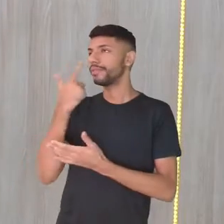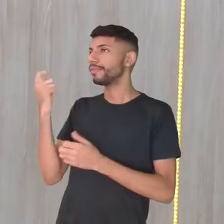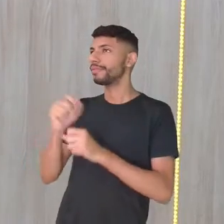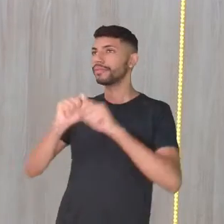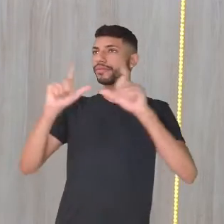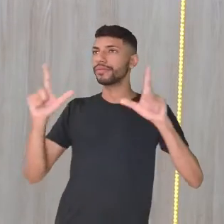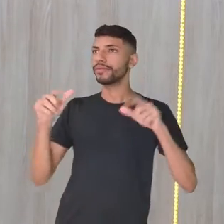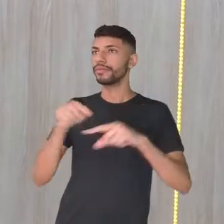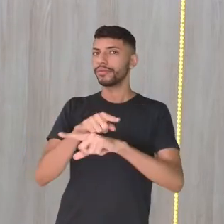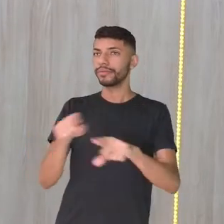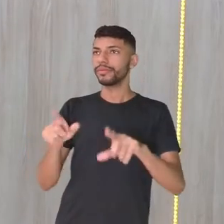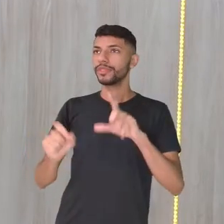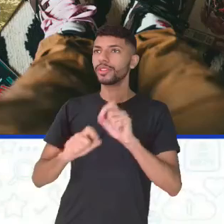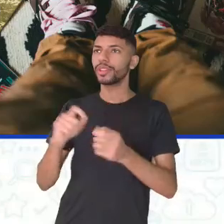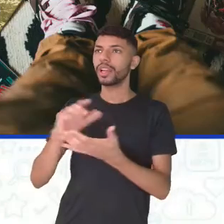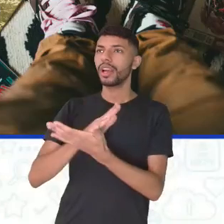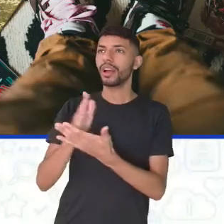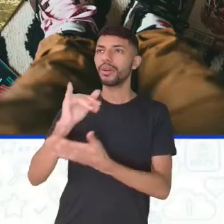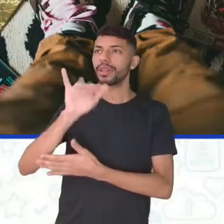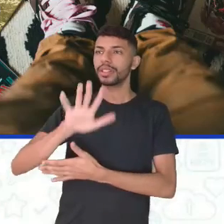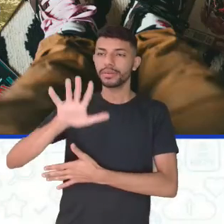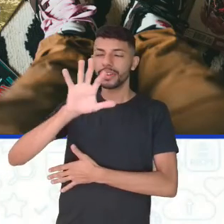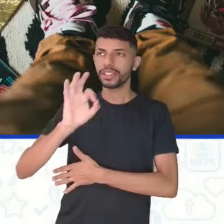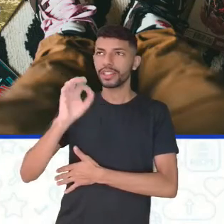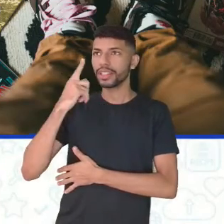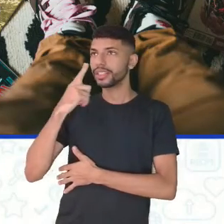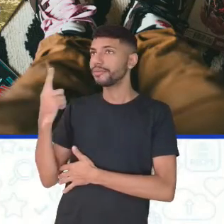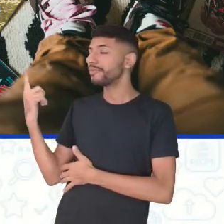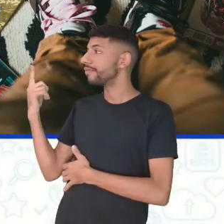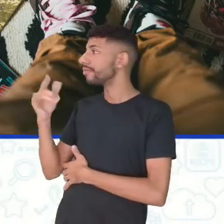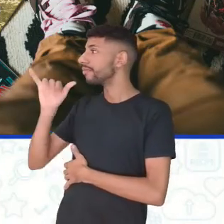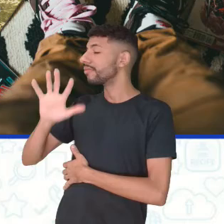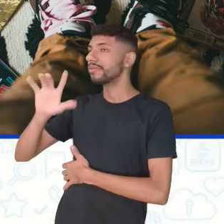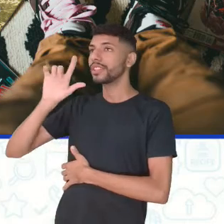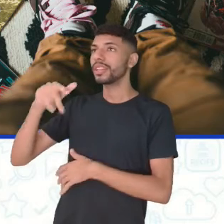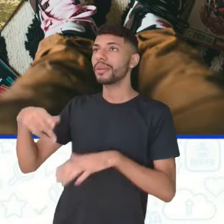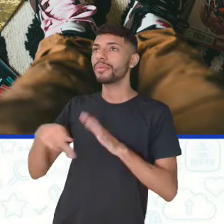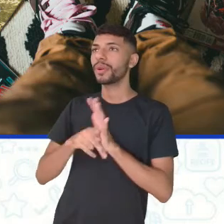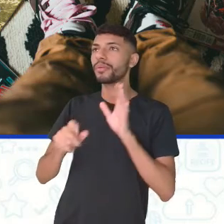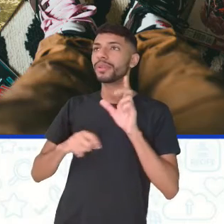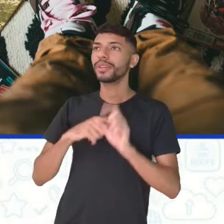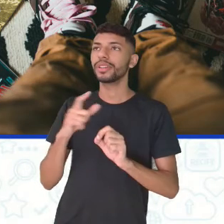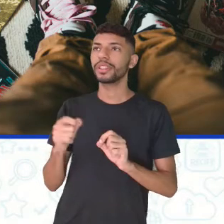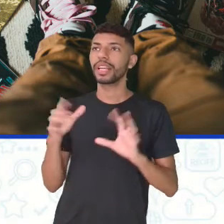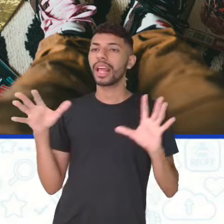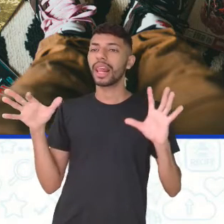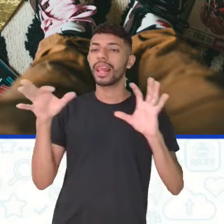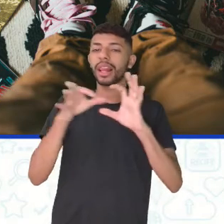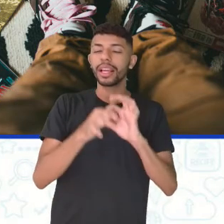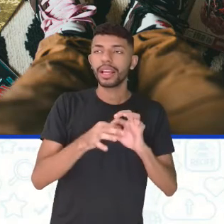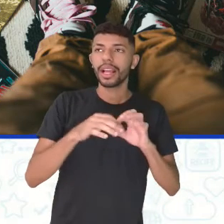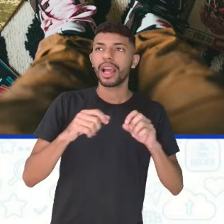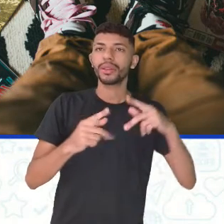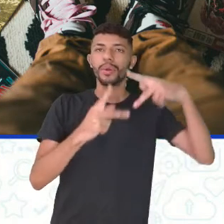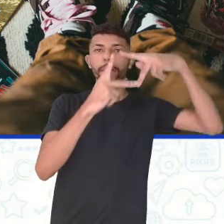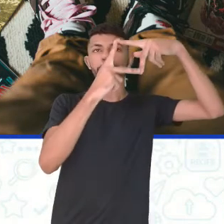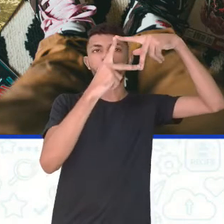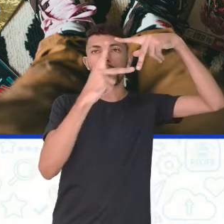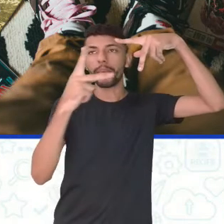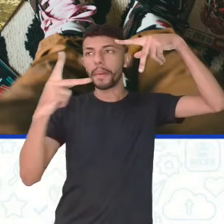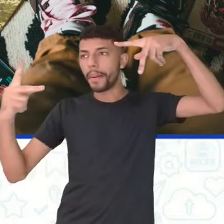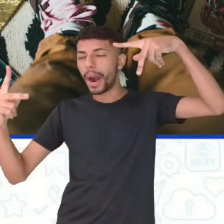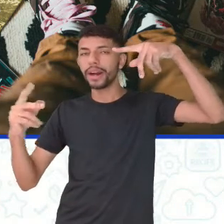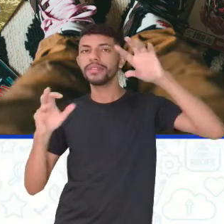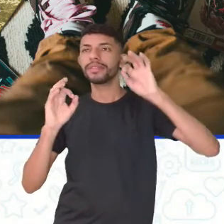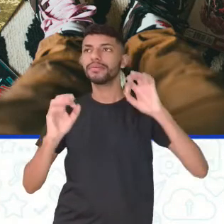tela cheia para vocês, algumas imagens. Essas imagens estão remetendo aí a quadrinhos, né?